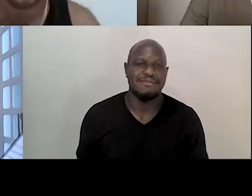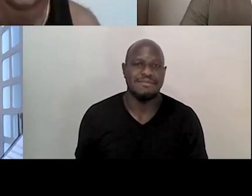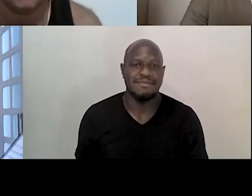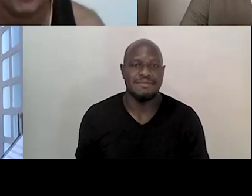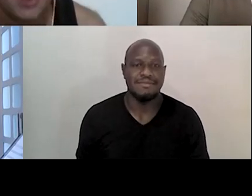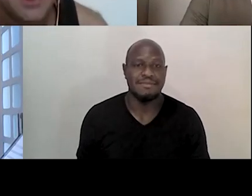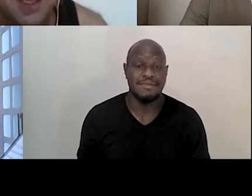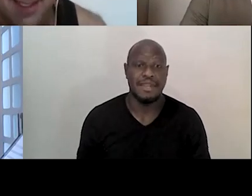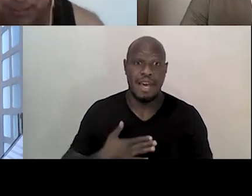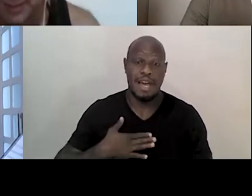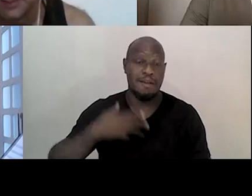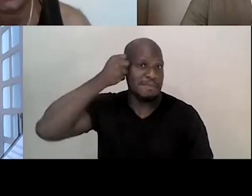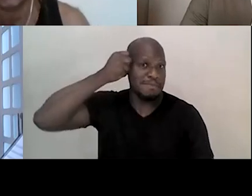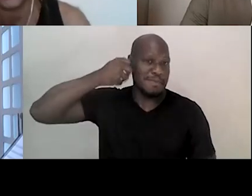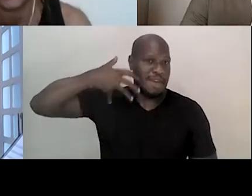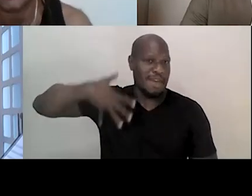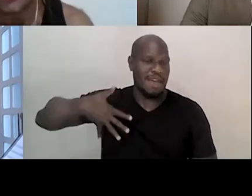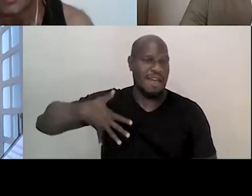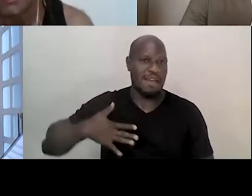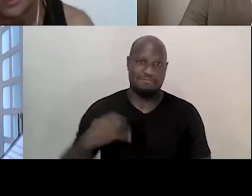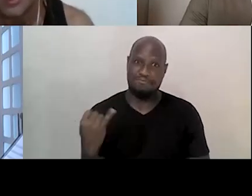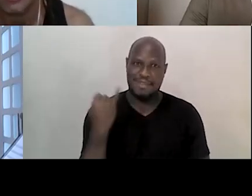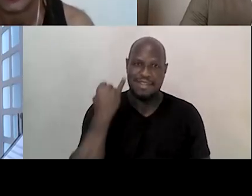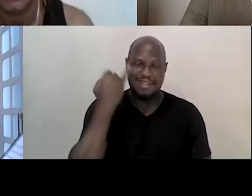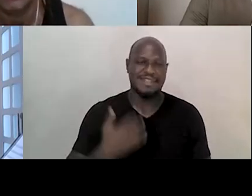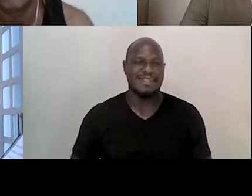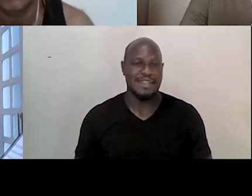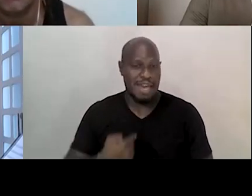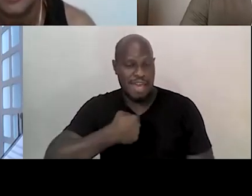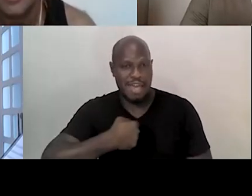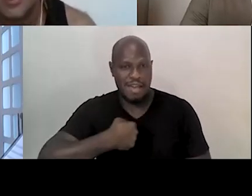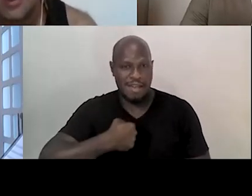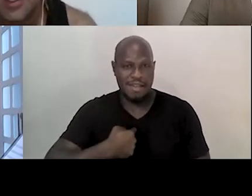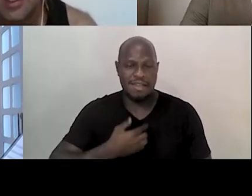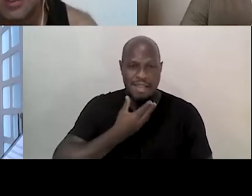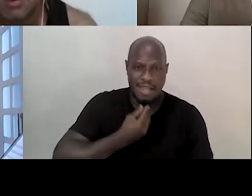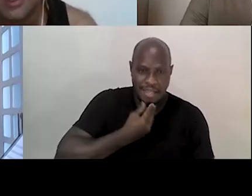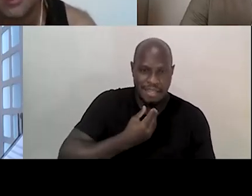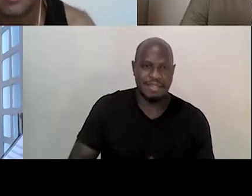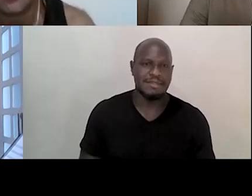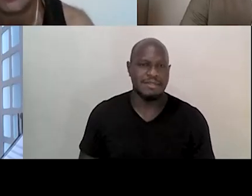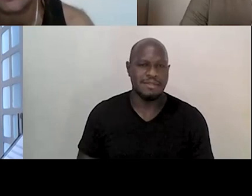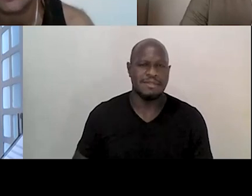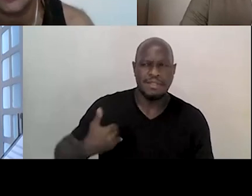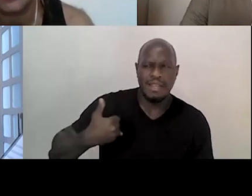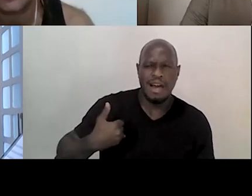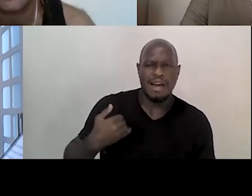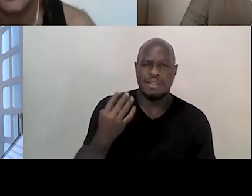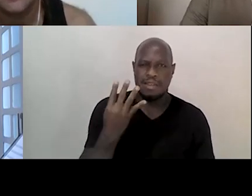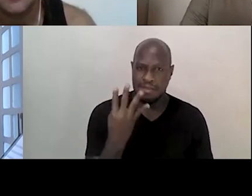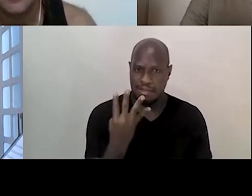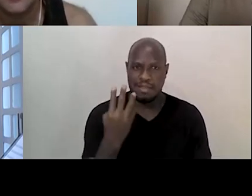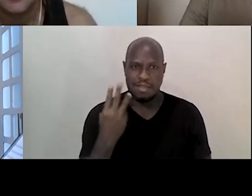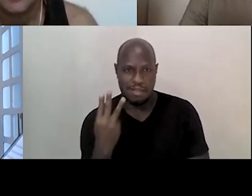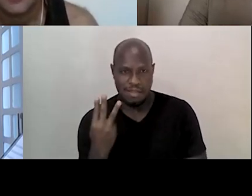Minha autodescrição, né? Importante. Eu sou um homem de 43 anos,